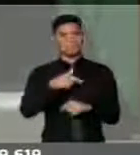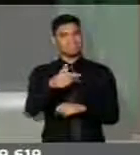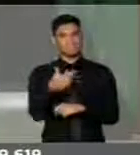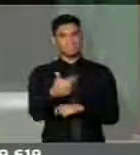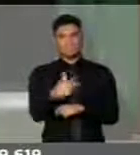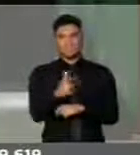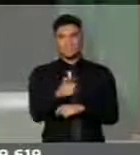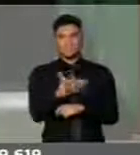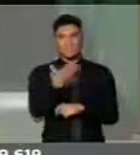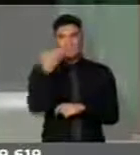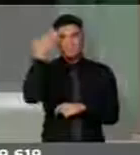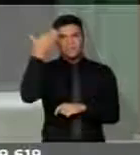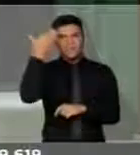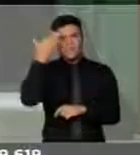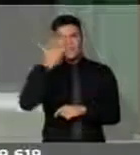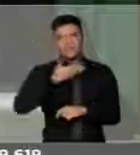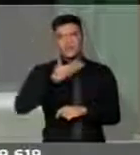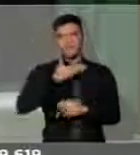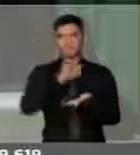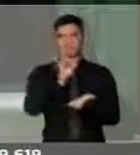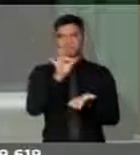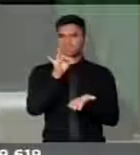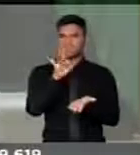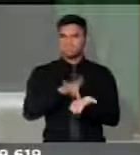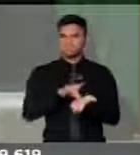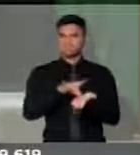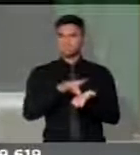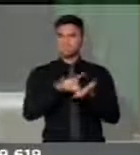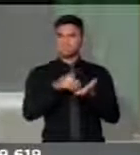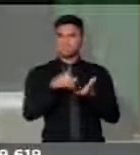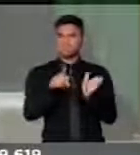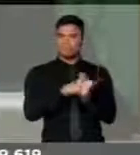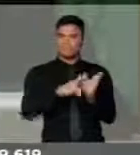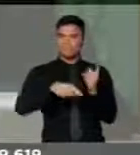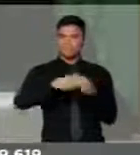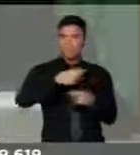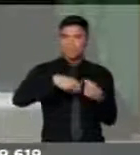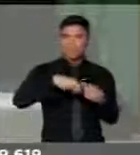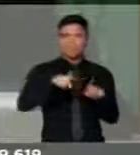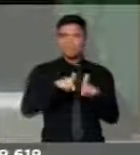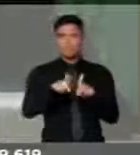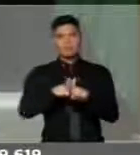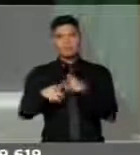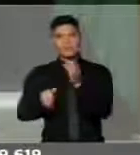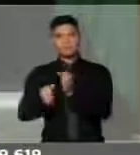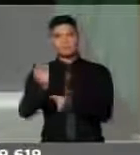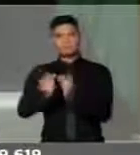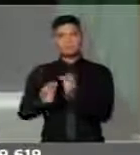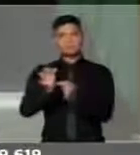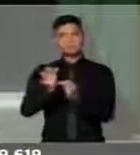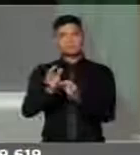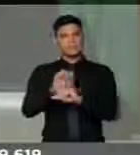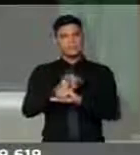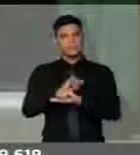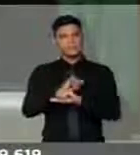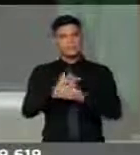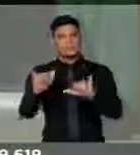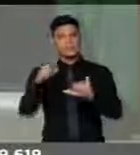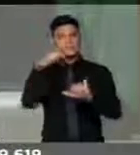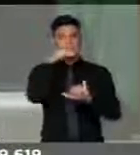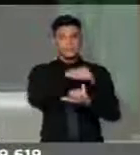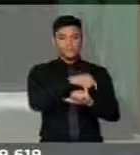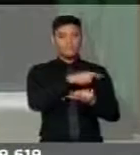argumentos econômicos e jurídicos para dizer que aquelas